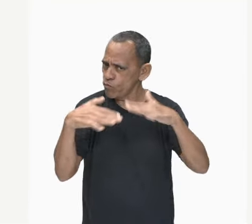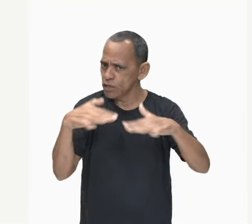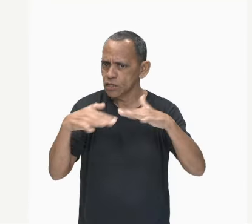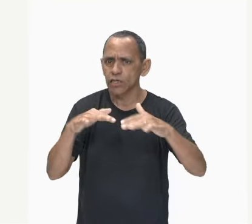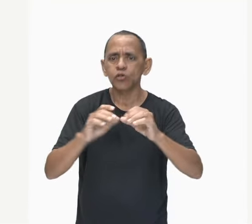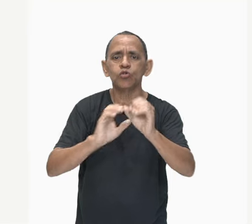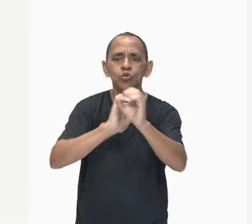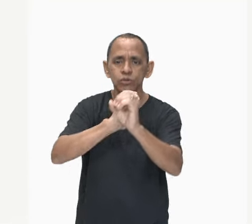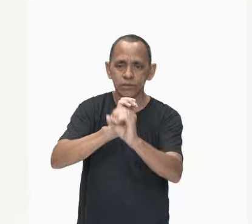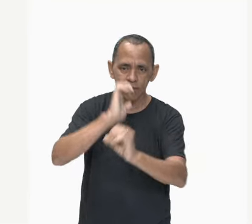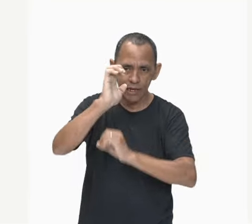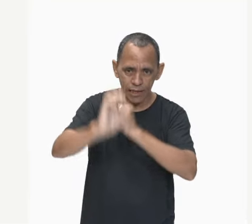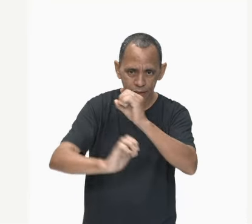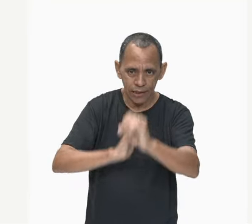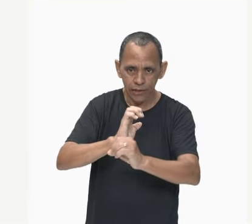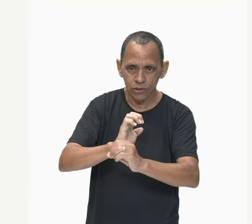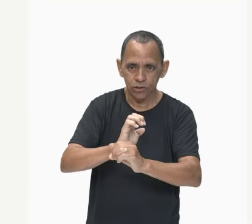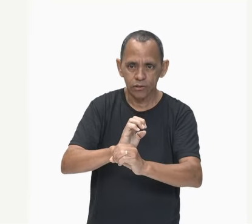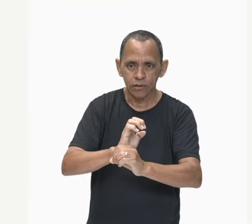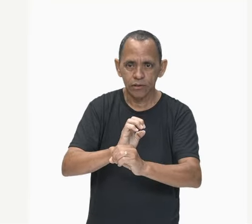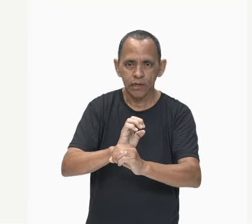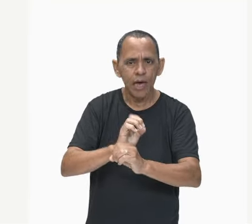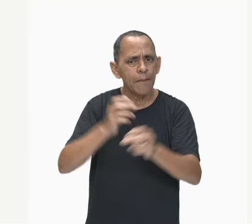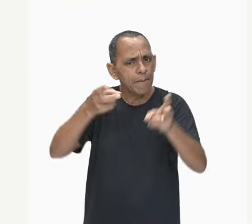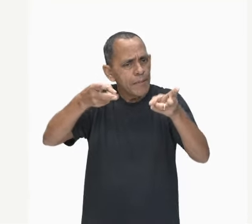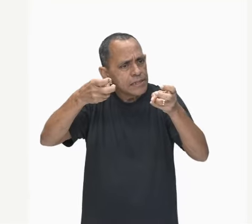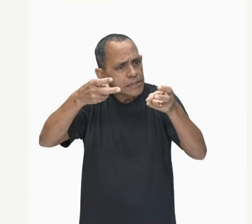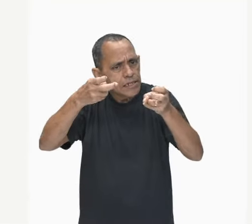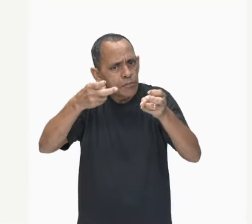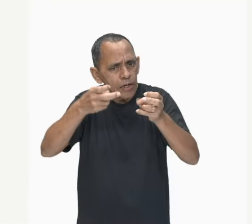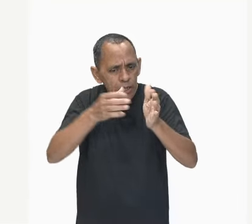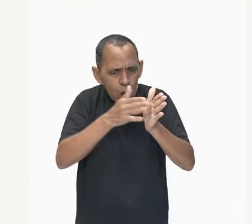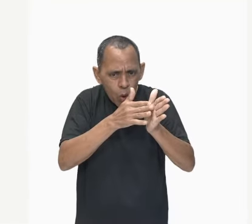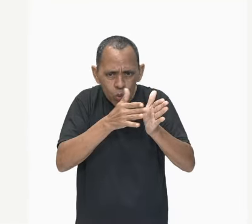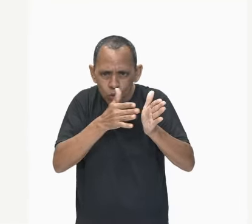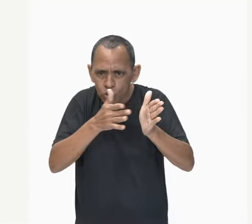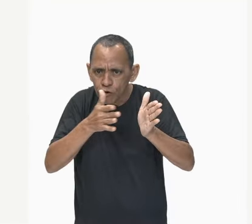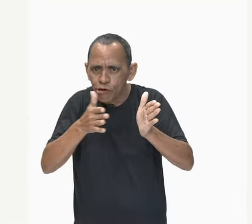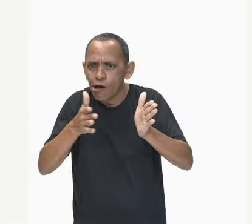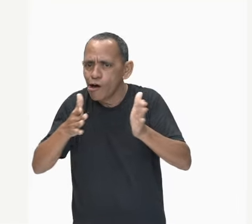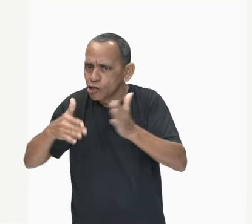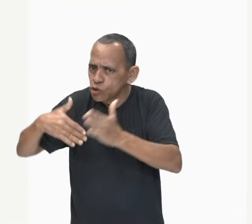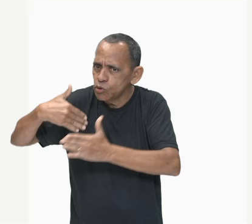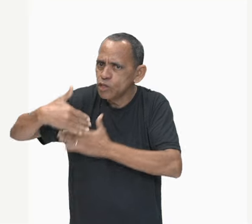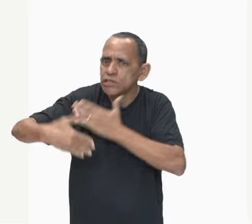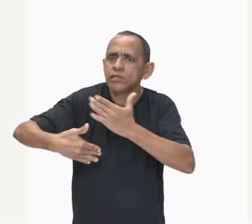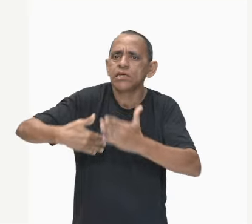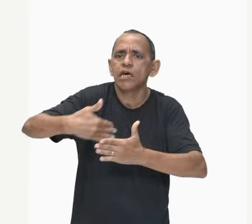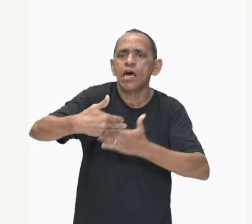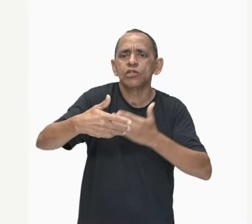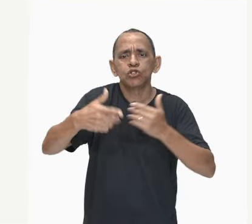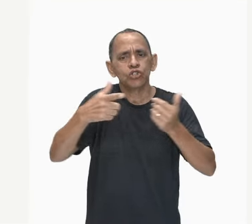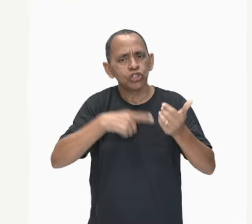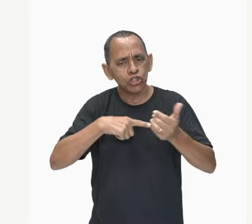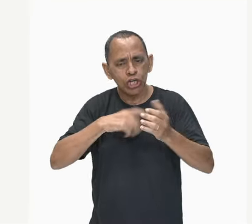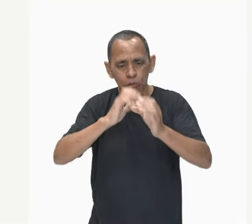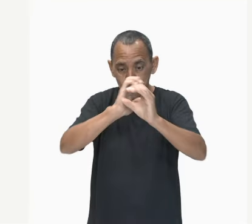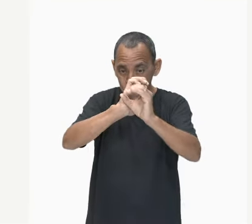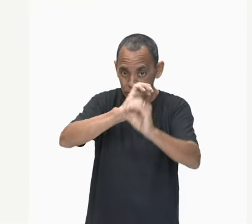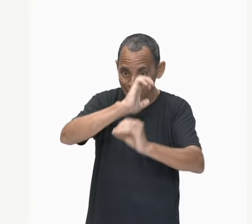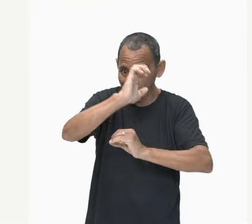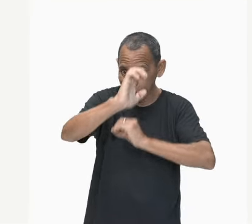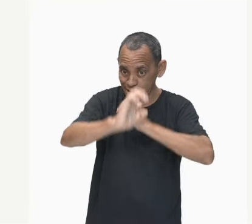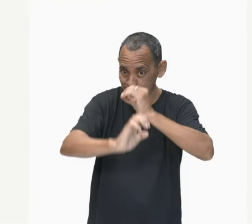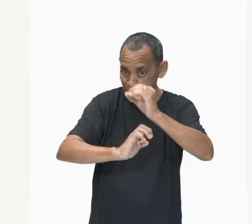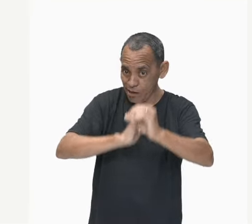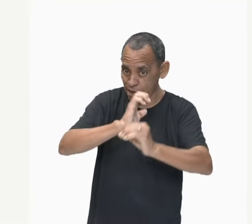elétrons. Aí vejam que durante o processo nós temos aí os elétrons. Veio